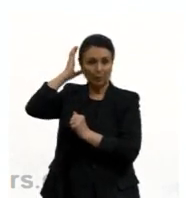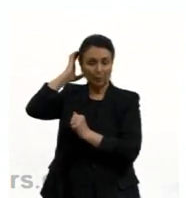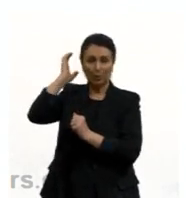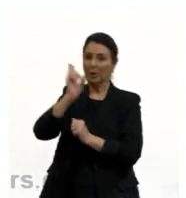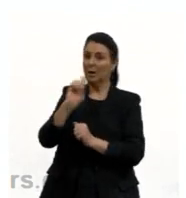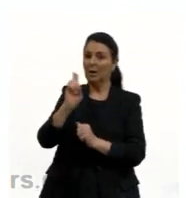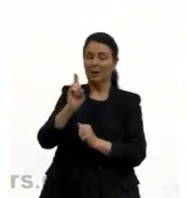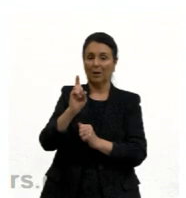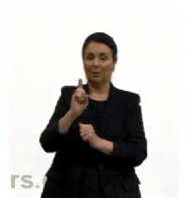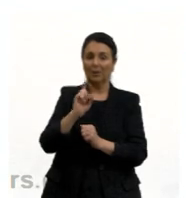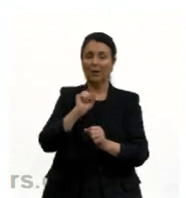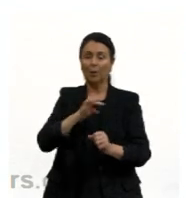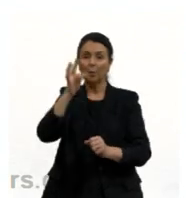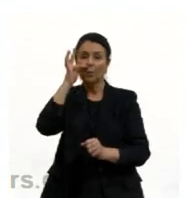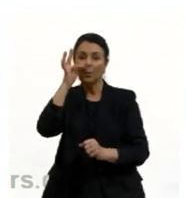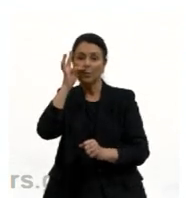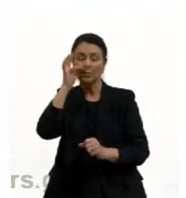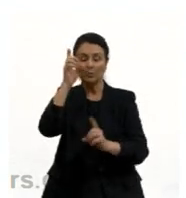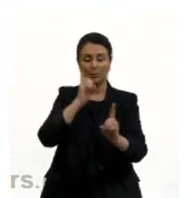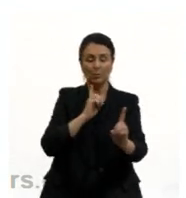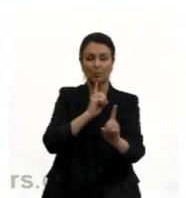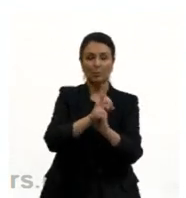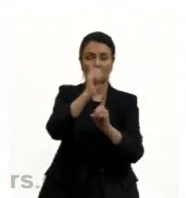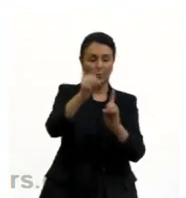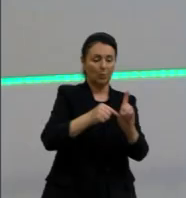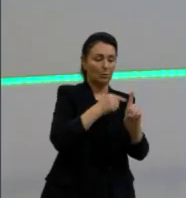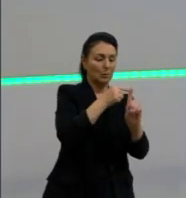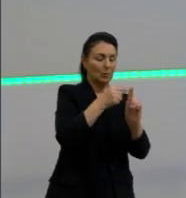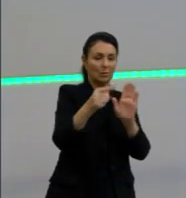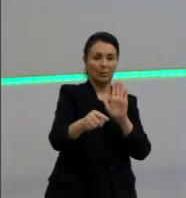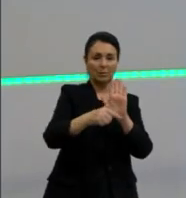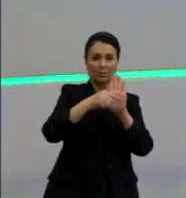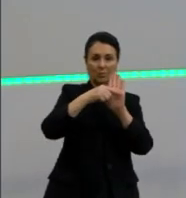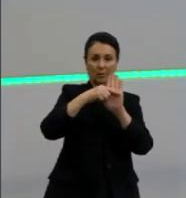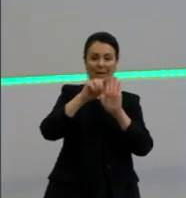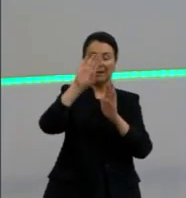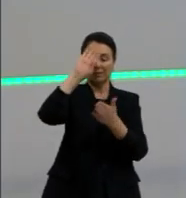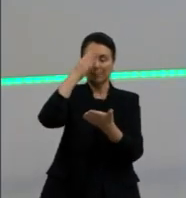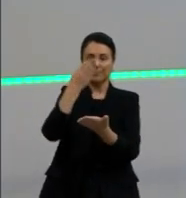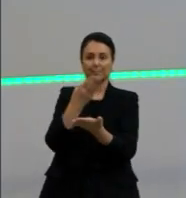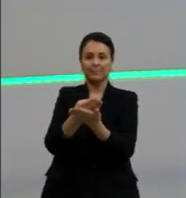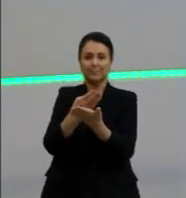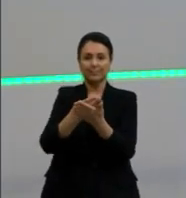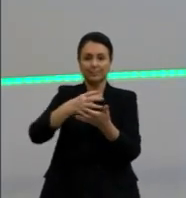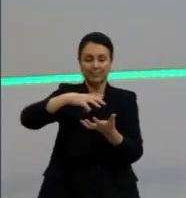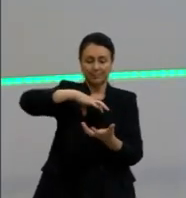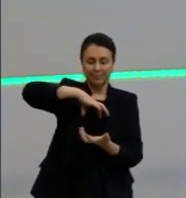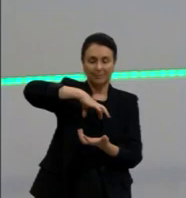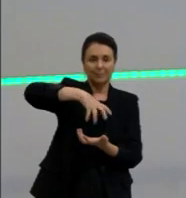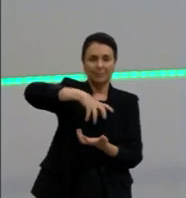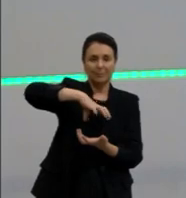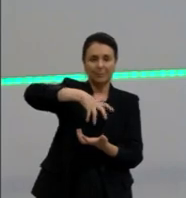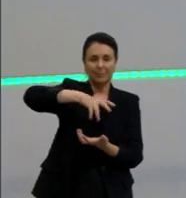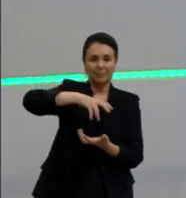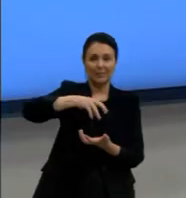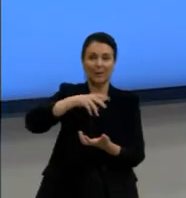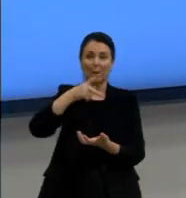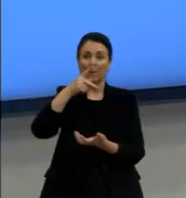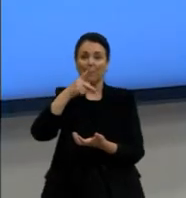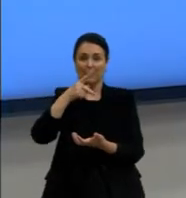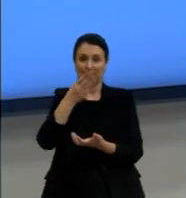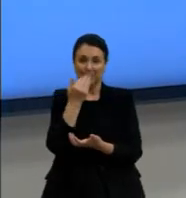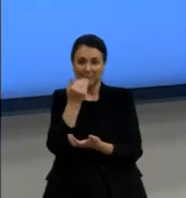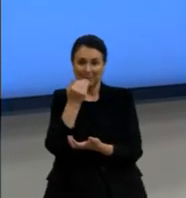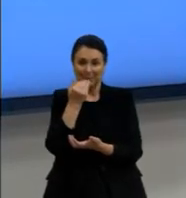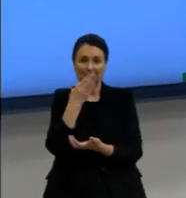de Thomson foi as cargas positivas e negativas, que ele acreditava ali que era um pudim de passas, fazia uma analogia ao pudim de